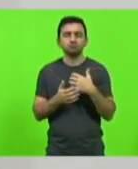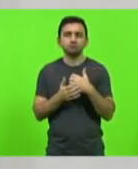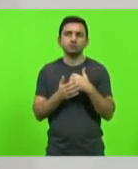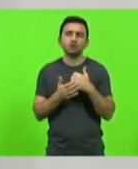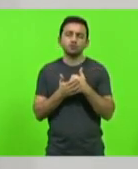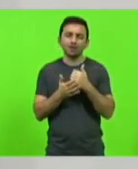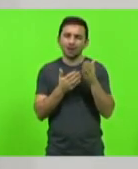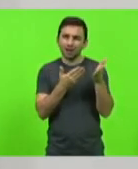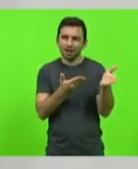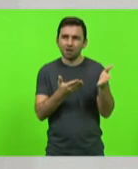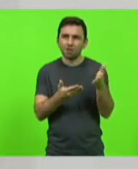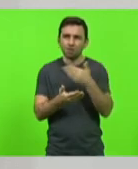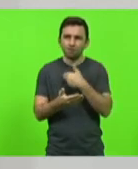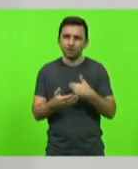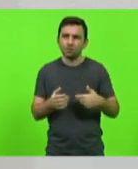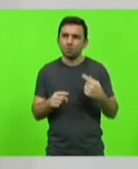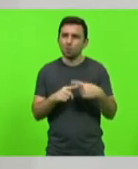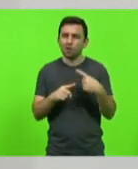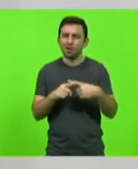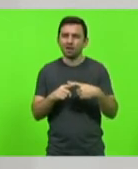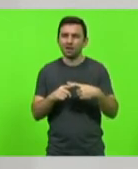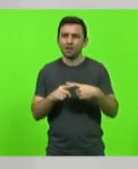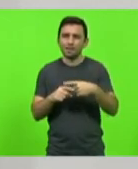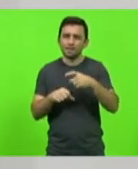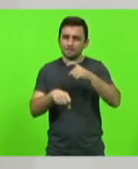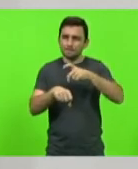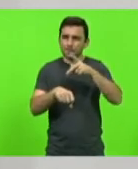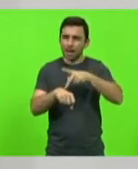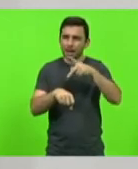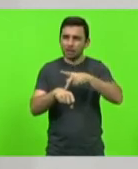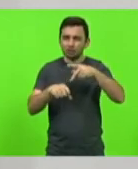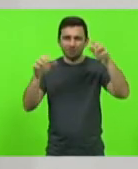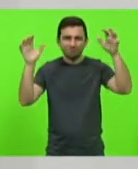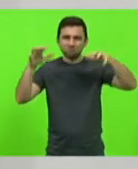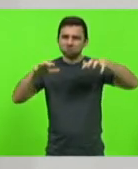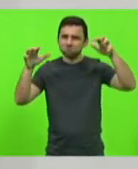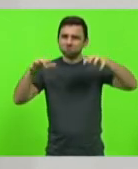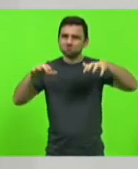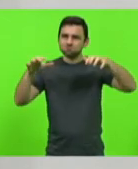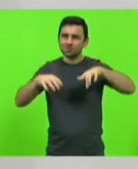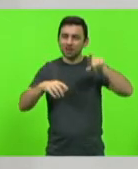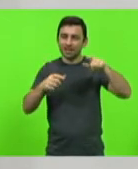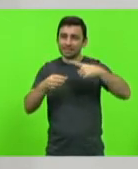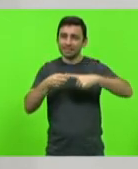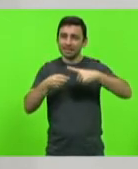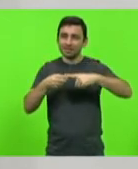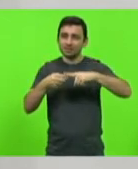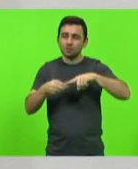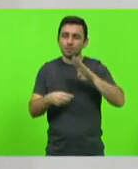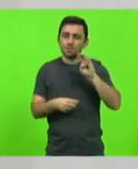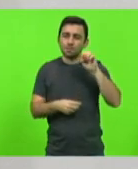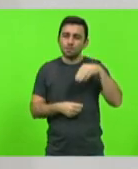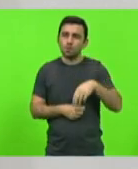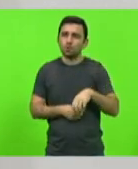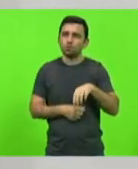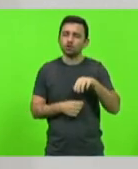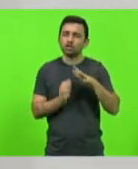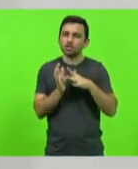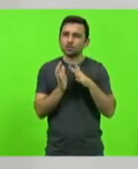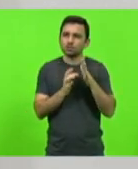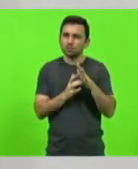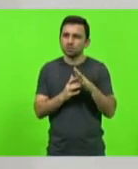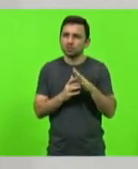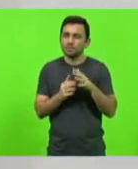tendo em vista o granizo, o temporal que aconteceu no município de Bom Jesus, ao lado de Xancherê e também